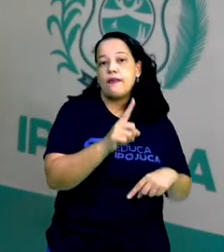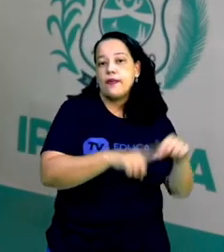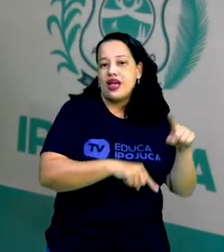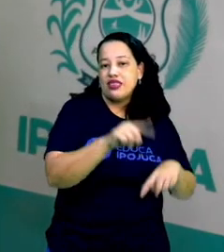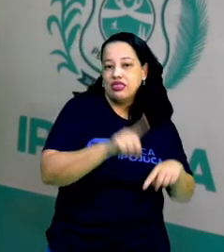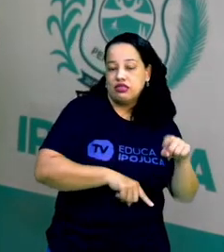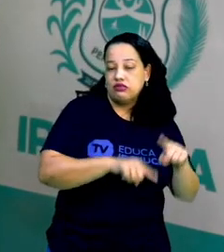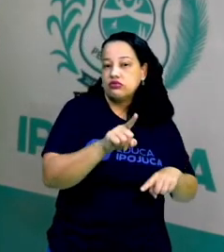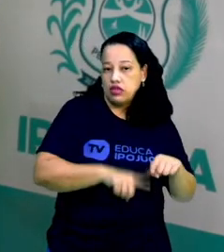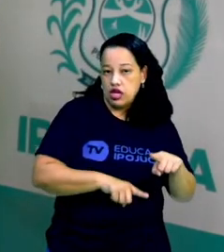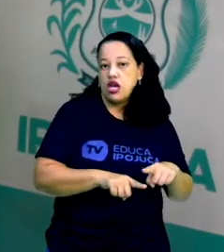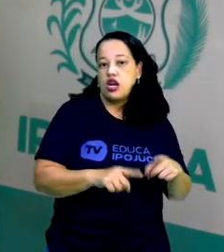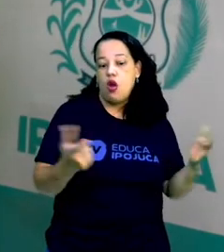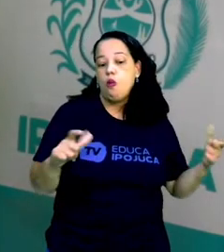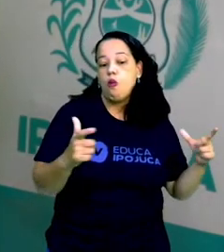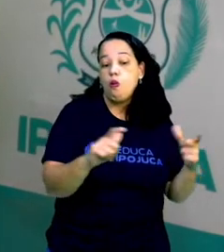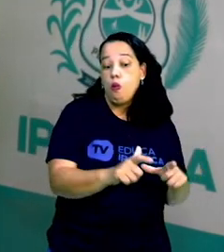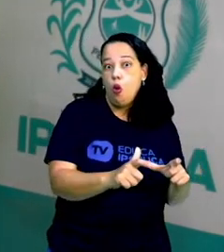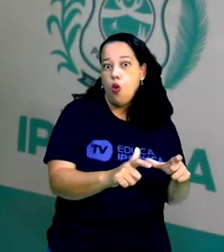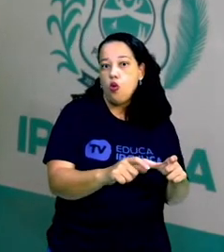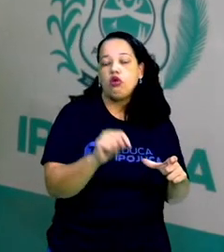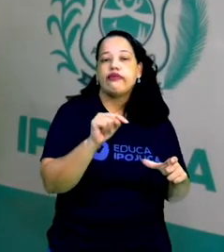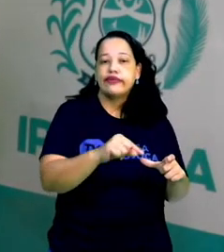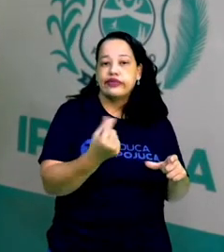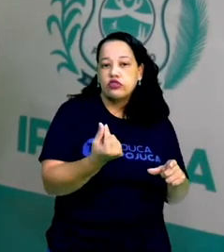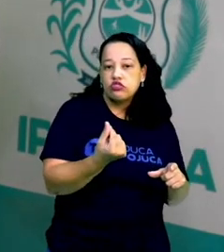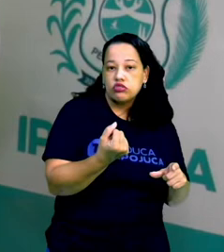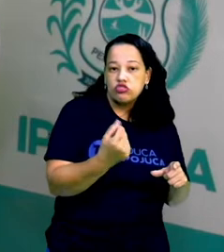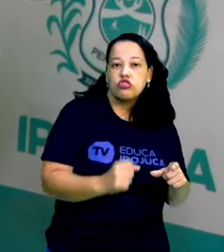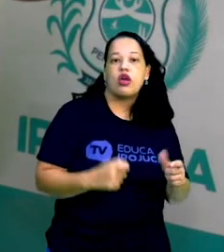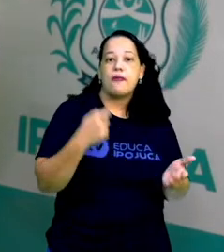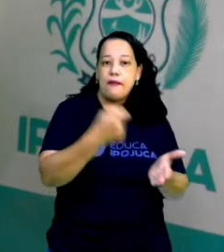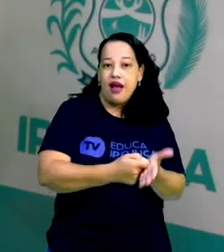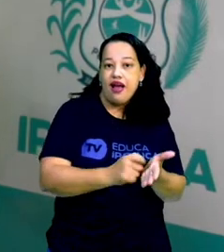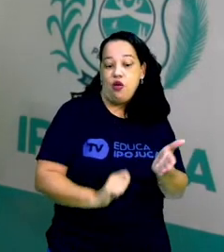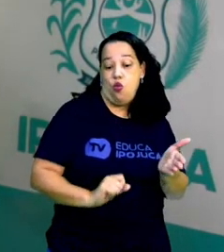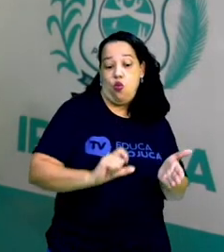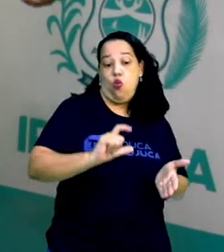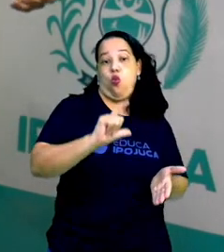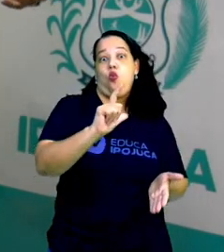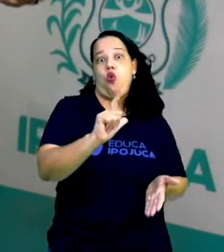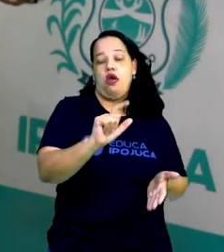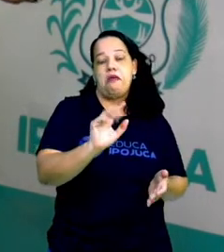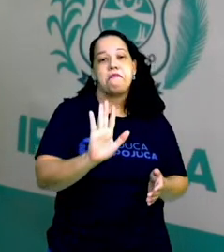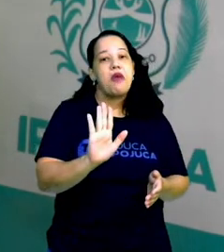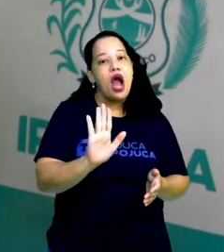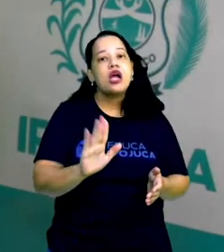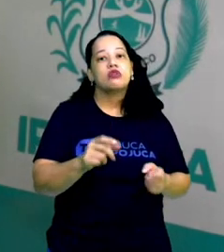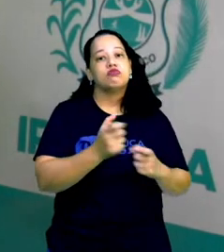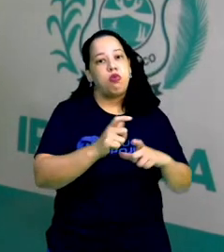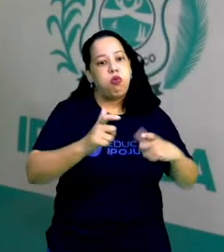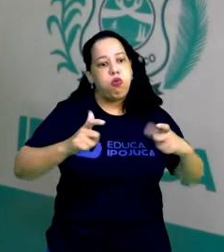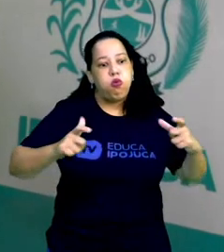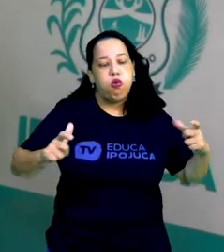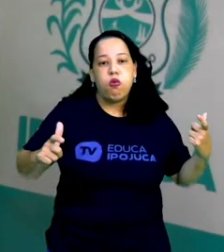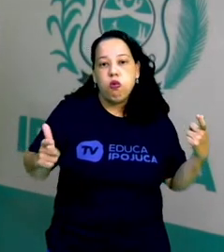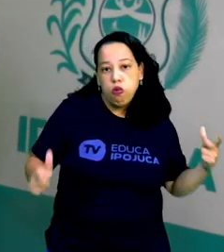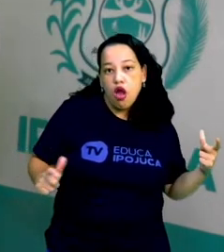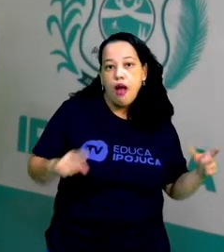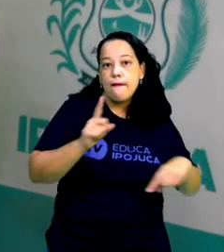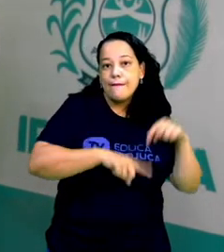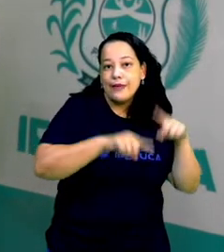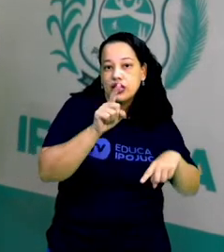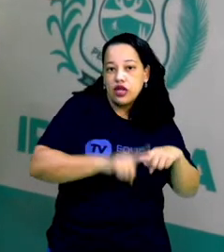geralmente o preço dele dá uma subidinha. E quando o produto está abundante no mercado, o preço dele